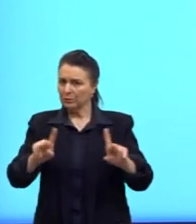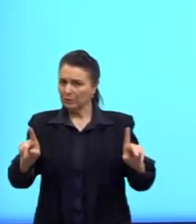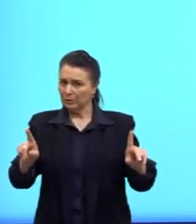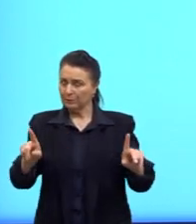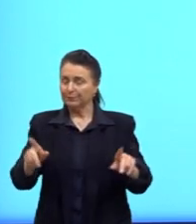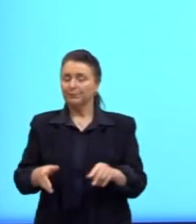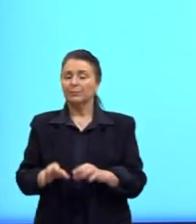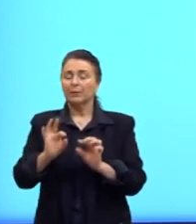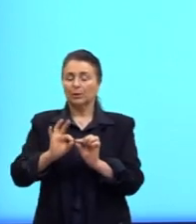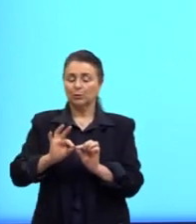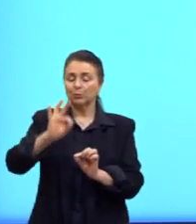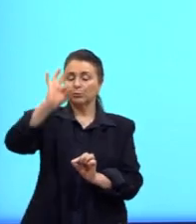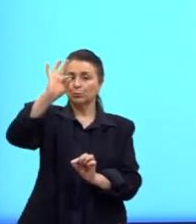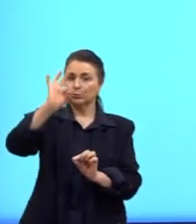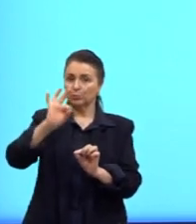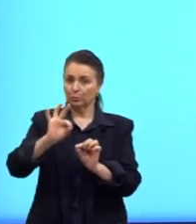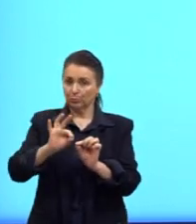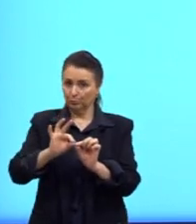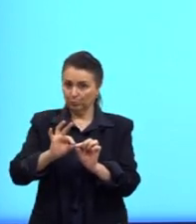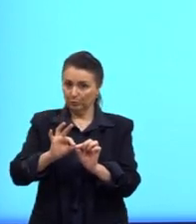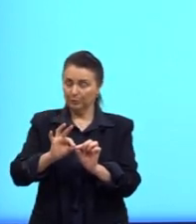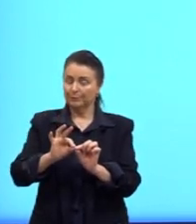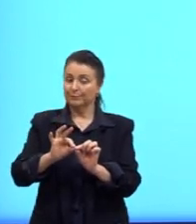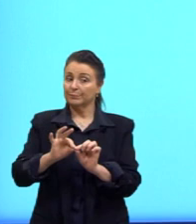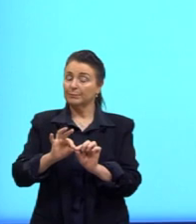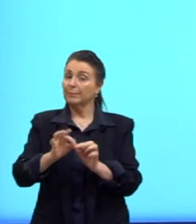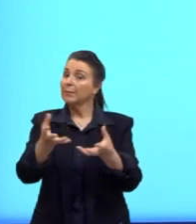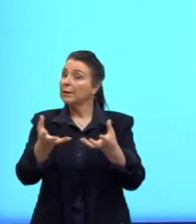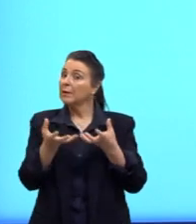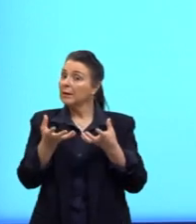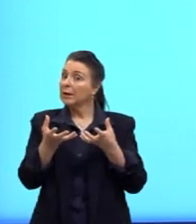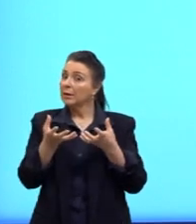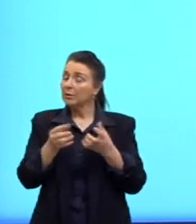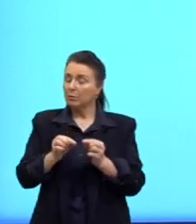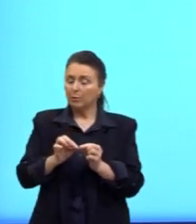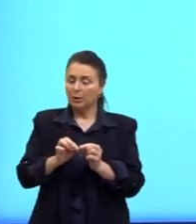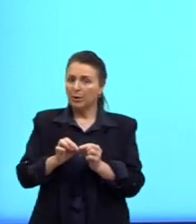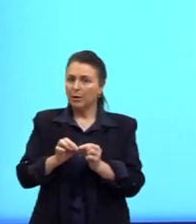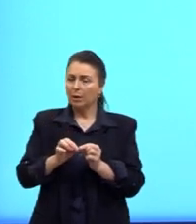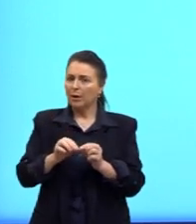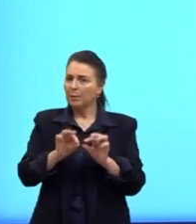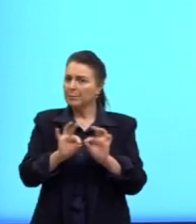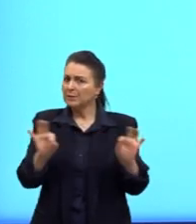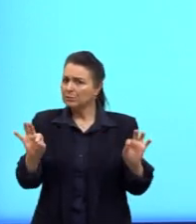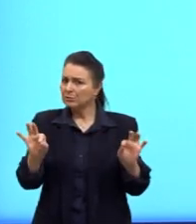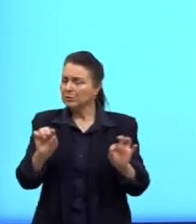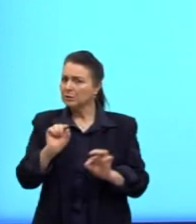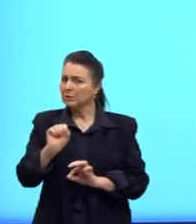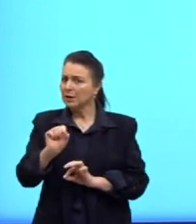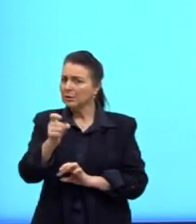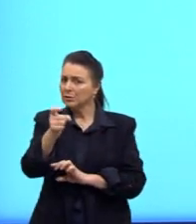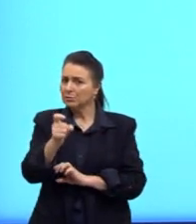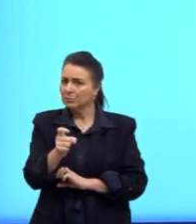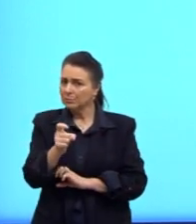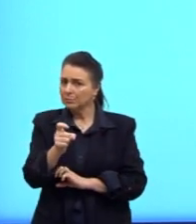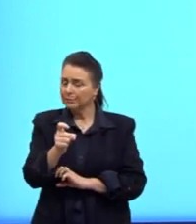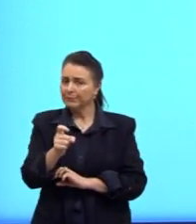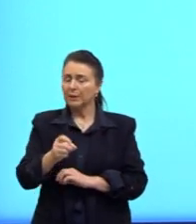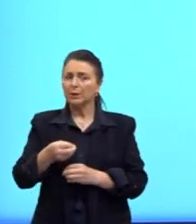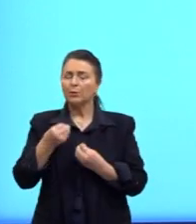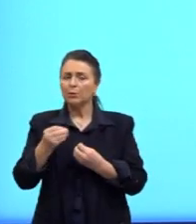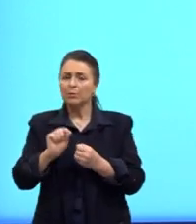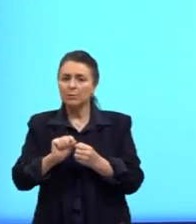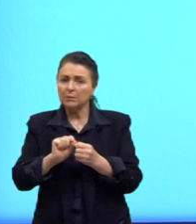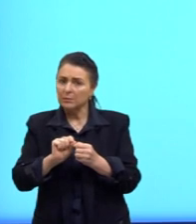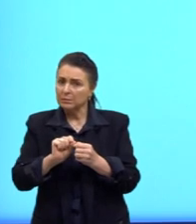Descobrimos a altura, mas eu quero descobrir a medida de X, né? Como é que nós podemos chegar nessa relação?